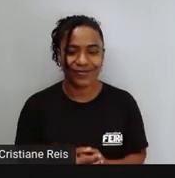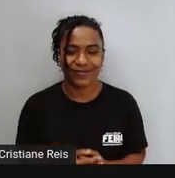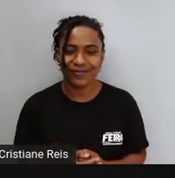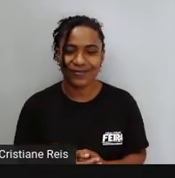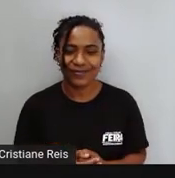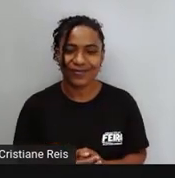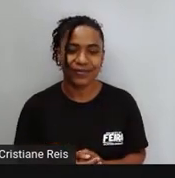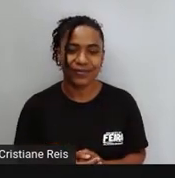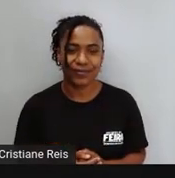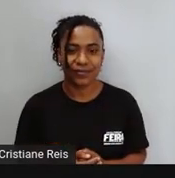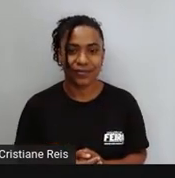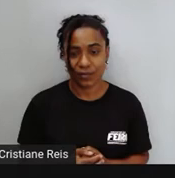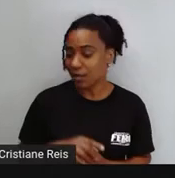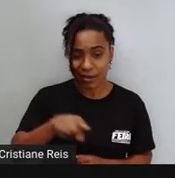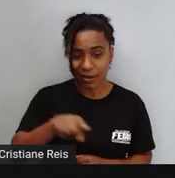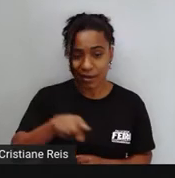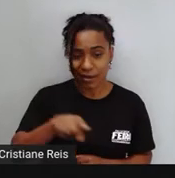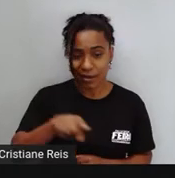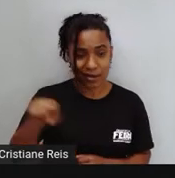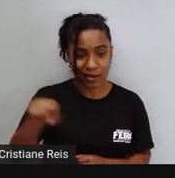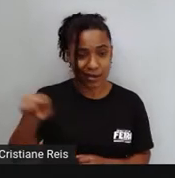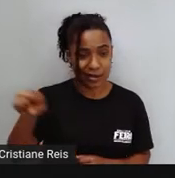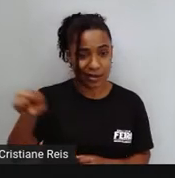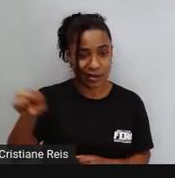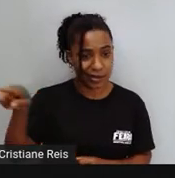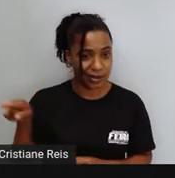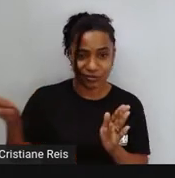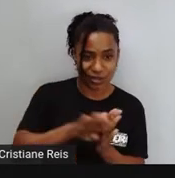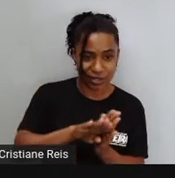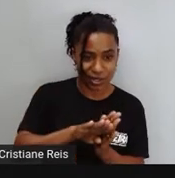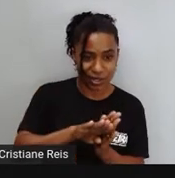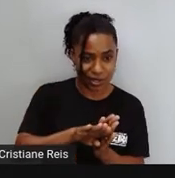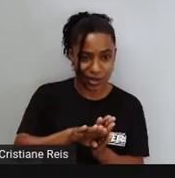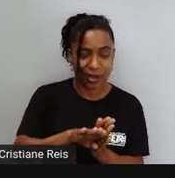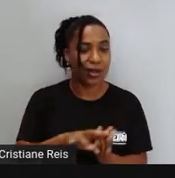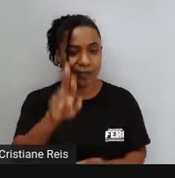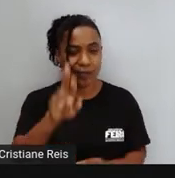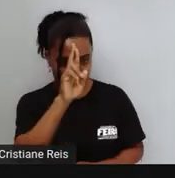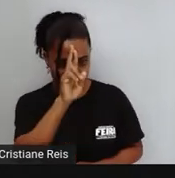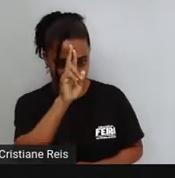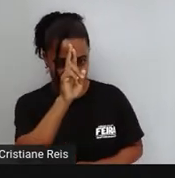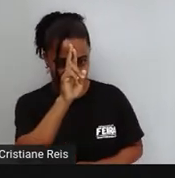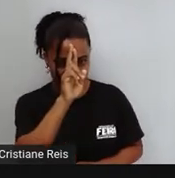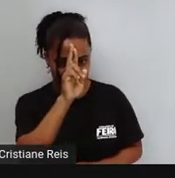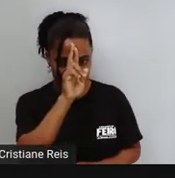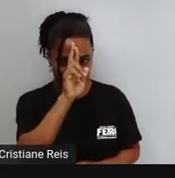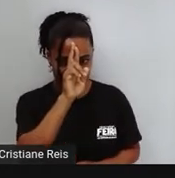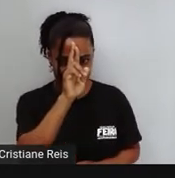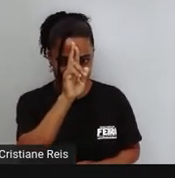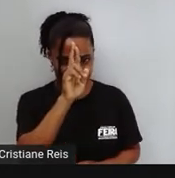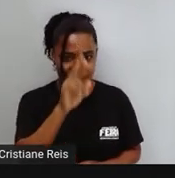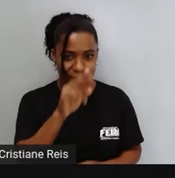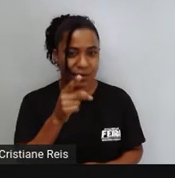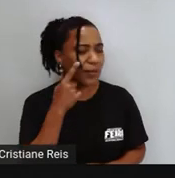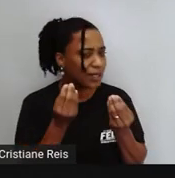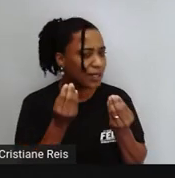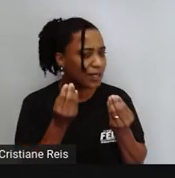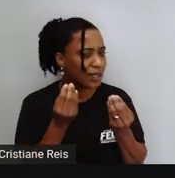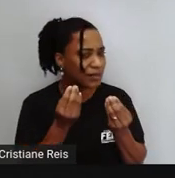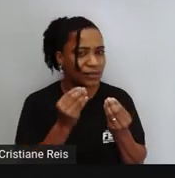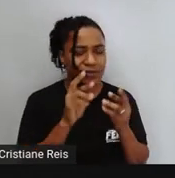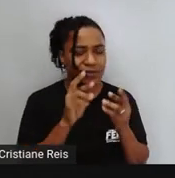Eles vão chegar ao meio dia Então como diferenciar? Saber que isso aqui não é gerúndio Mas